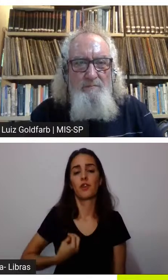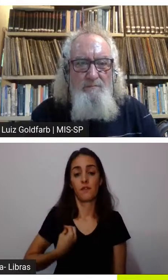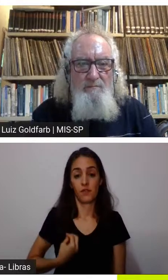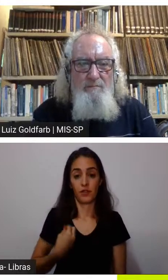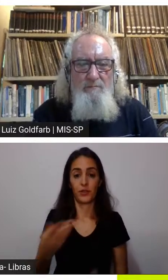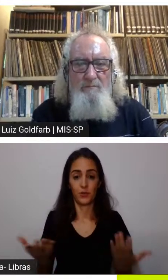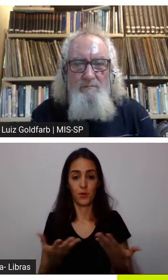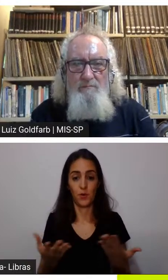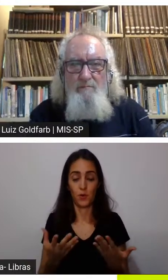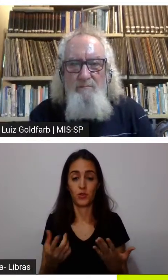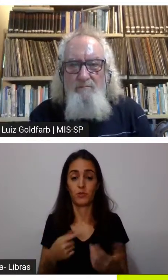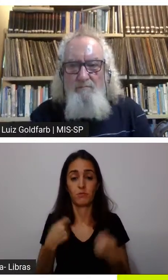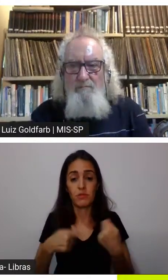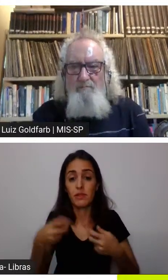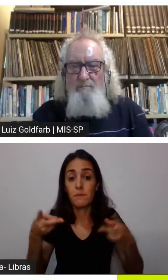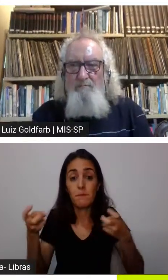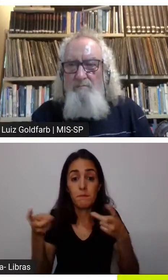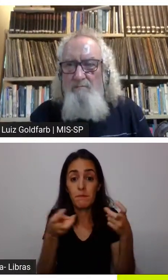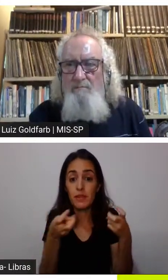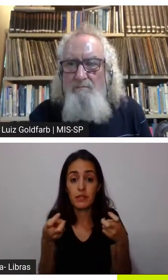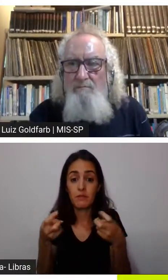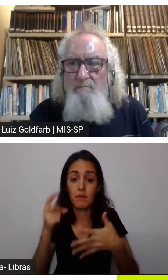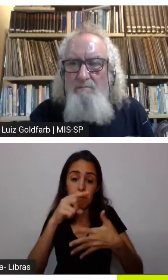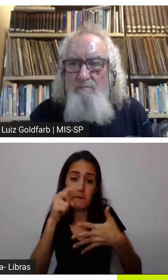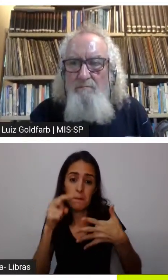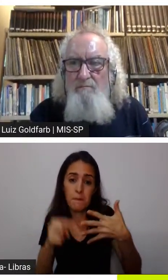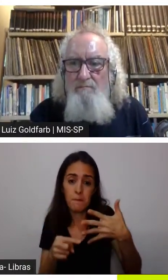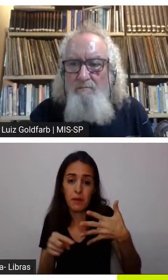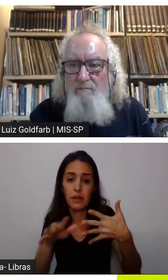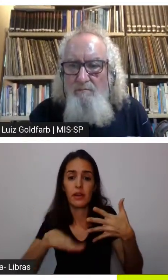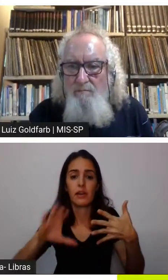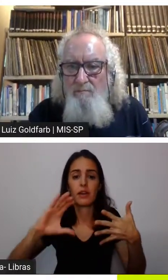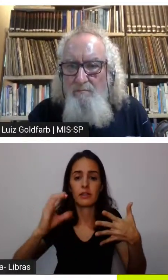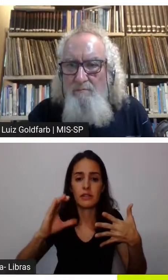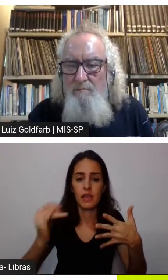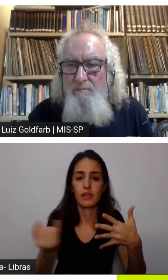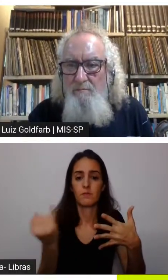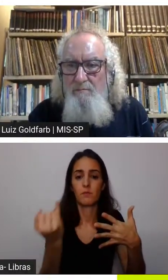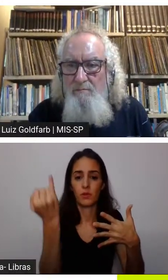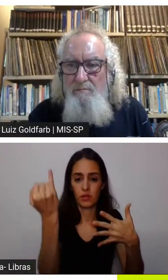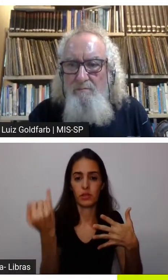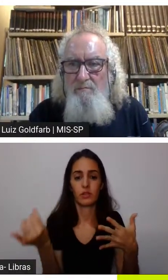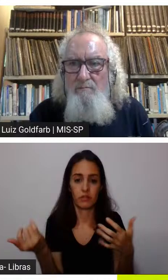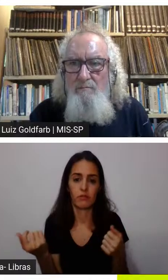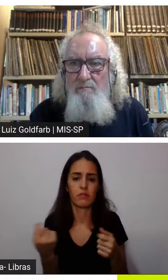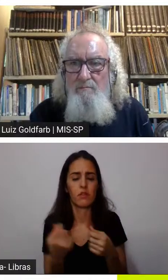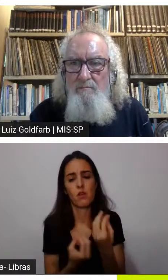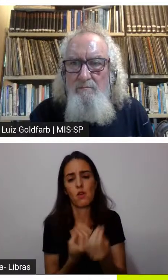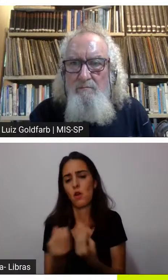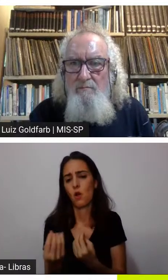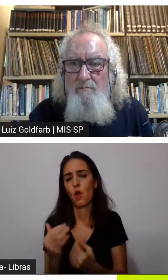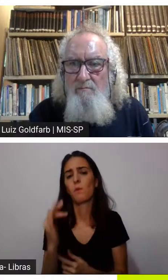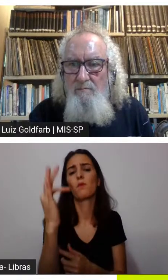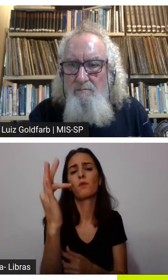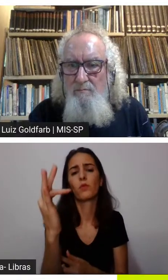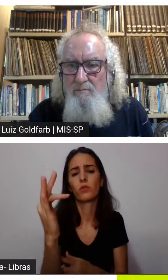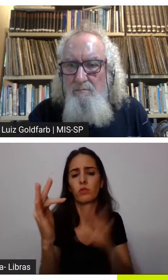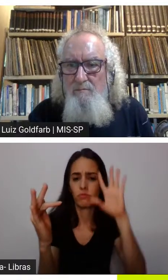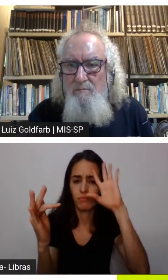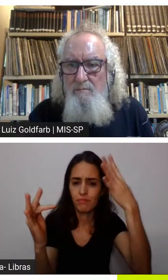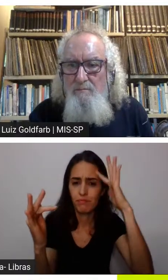não assimilar as questões por exemplo da ciência como é que a gente vai responder a desafios de longo prazo?